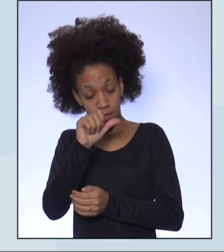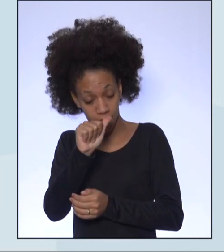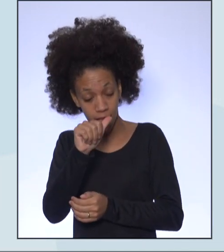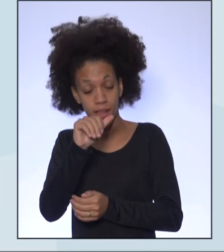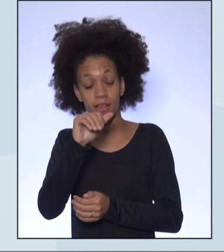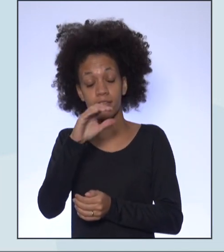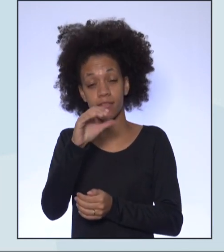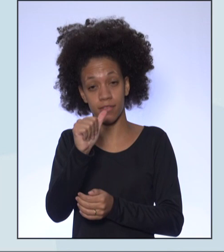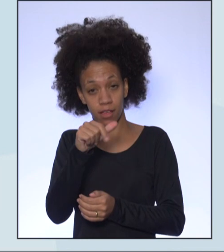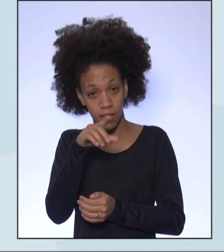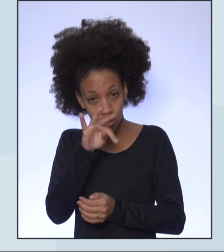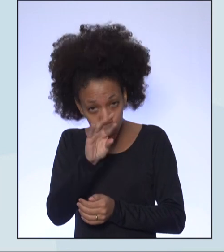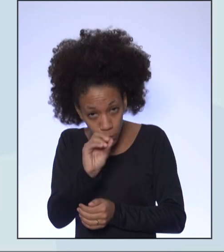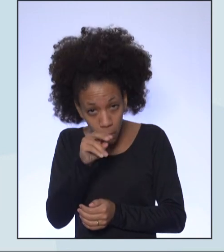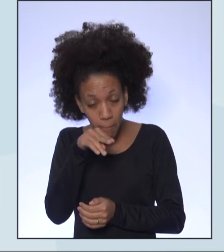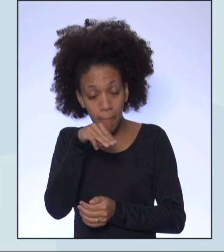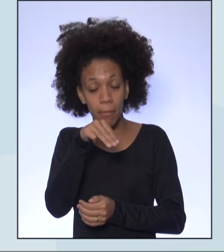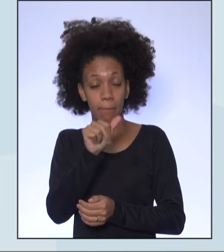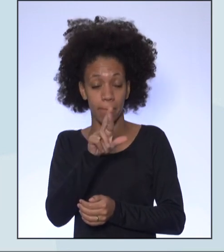1908.